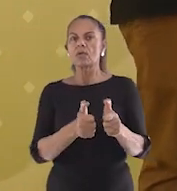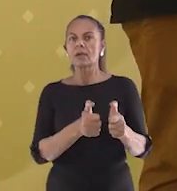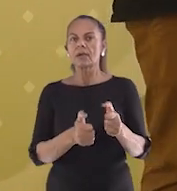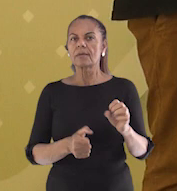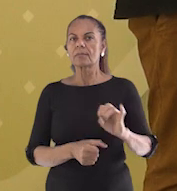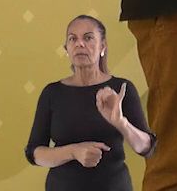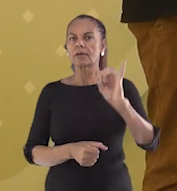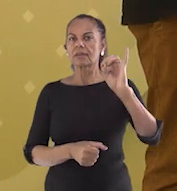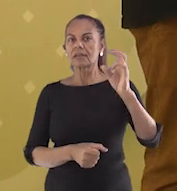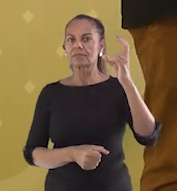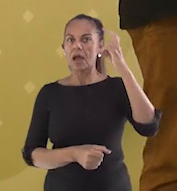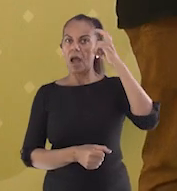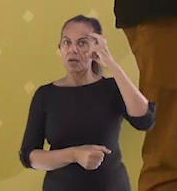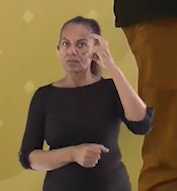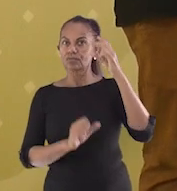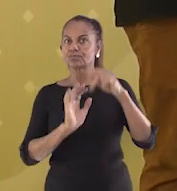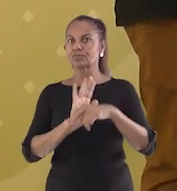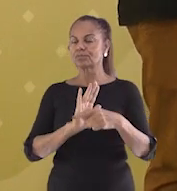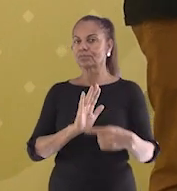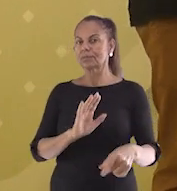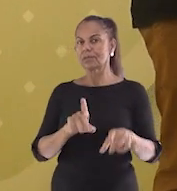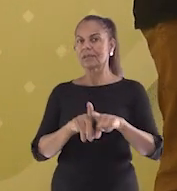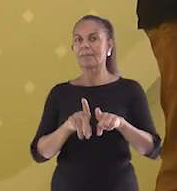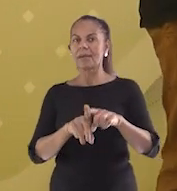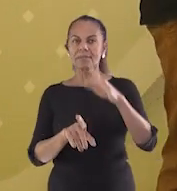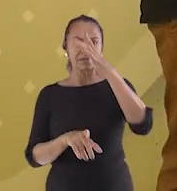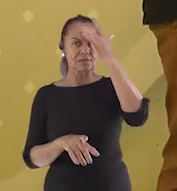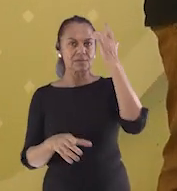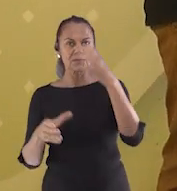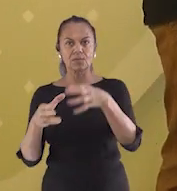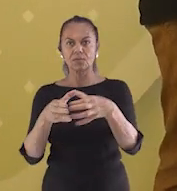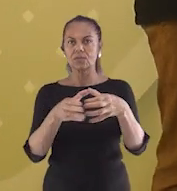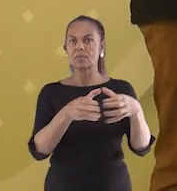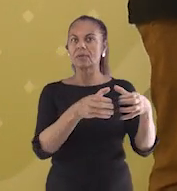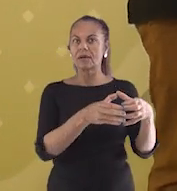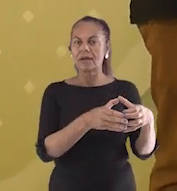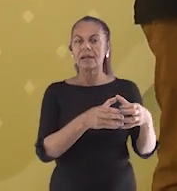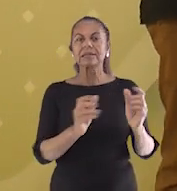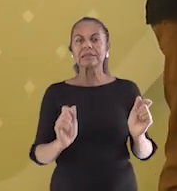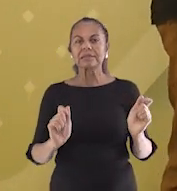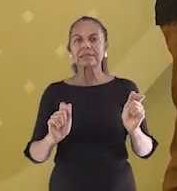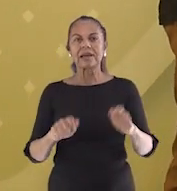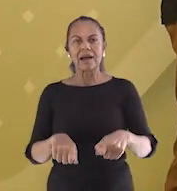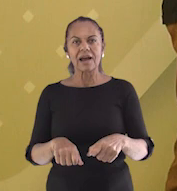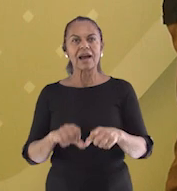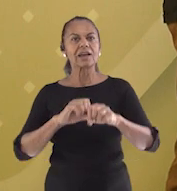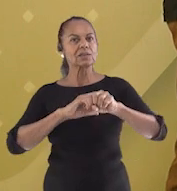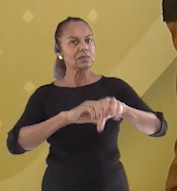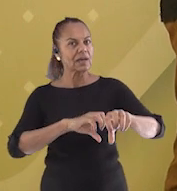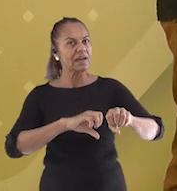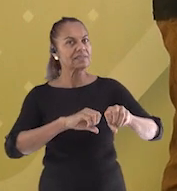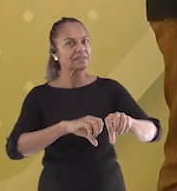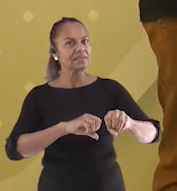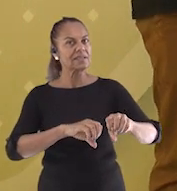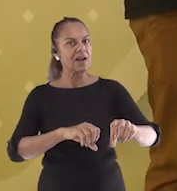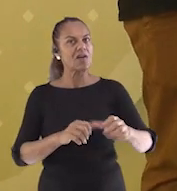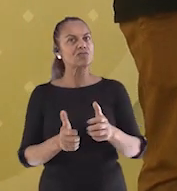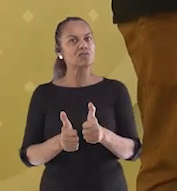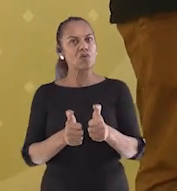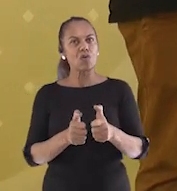podem ser associados muitas vezes na própria educação. Então, foi pensando nisso que a gente criou o quadro Dever em Casa Games na TV.